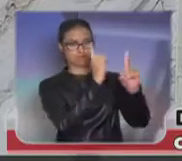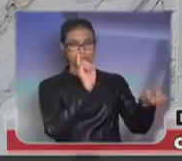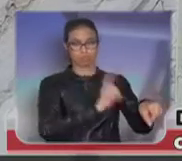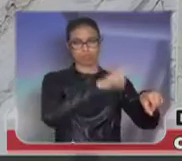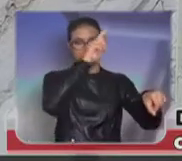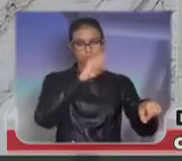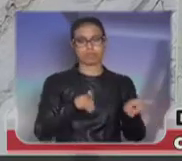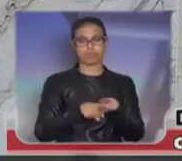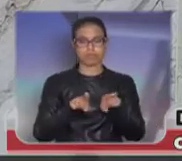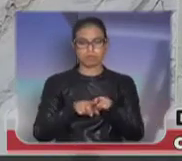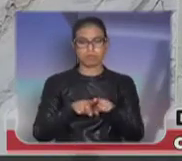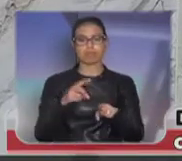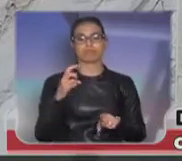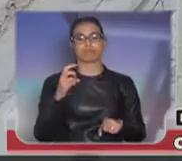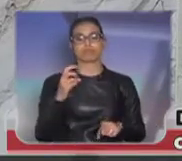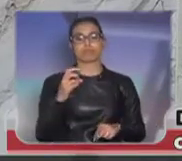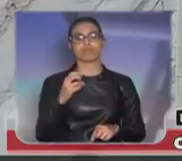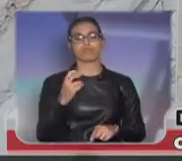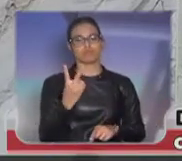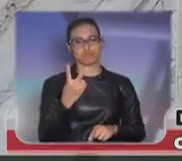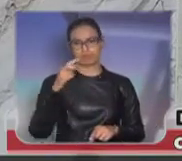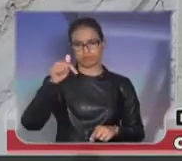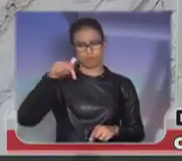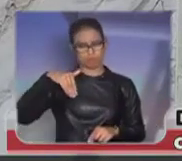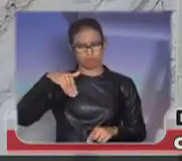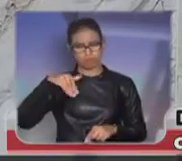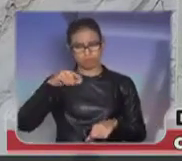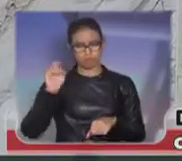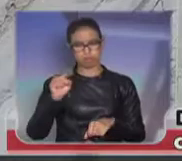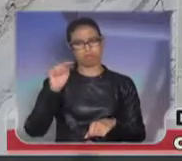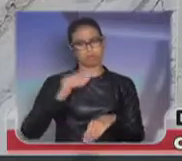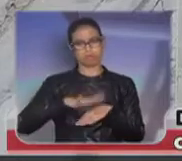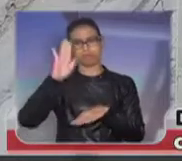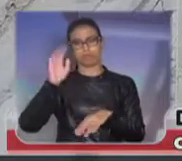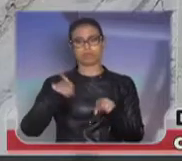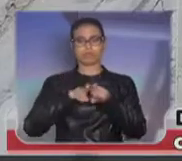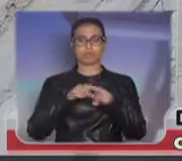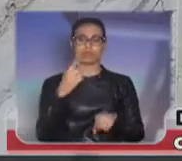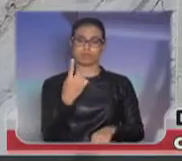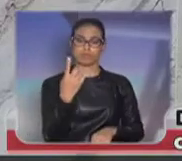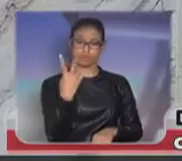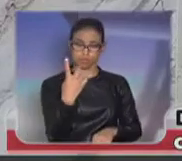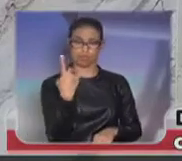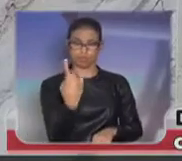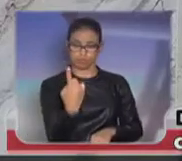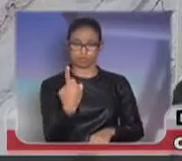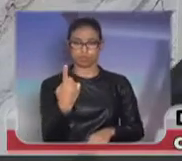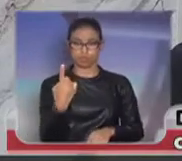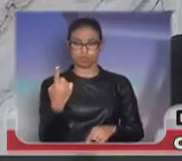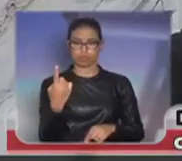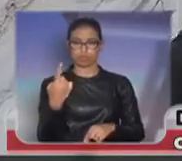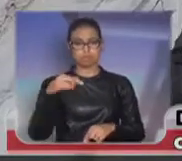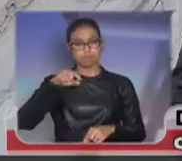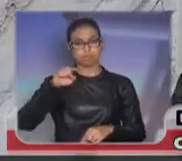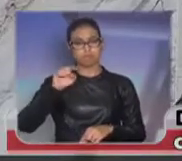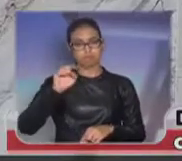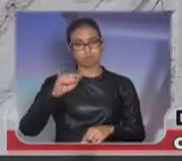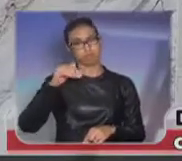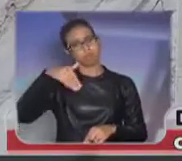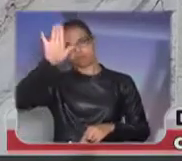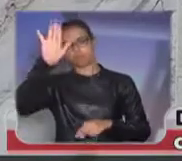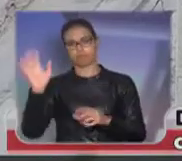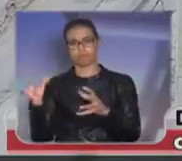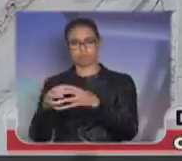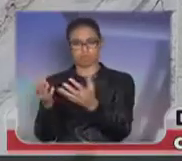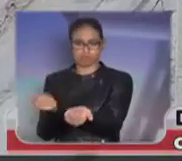27.500 presos recapturados e 21.800 adolescentes. Se nós formos juntar só o número de presos